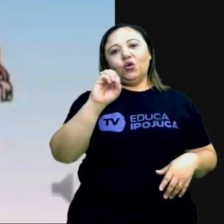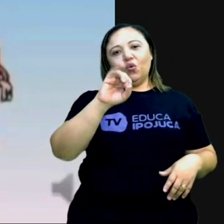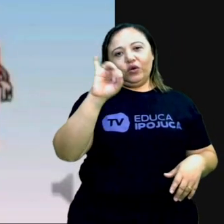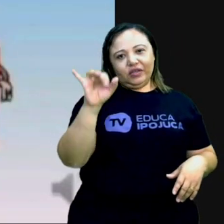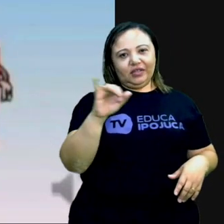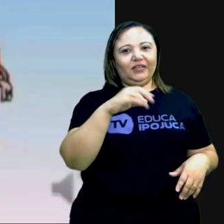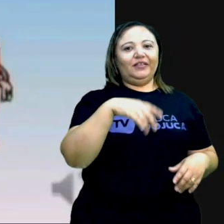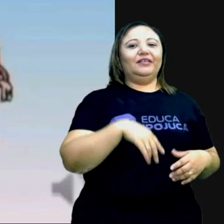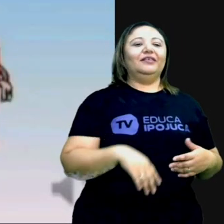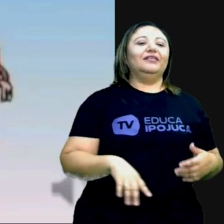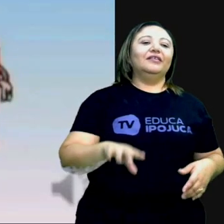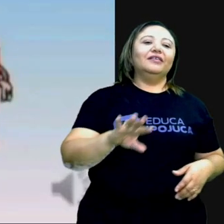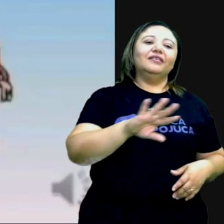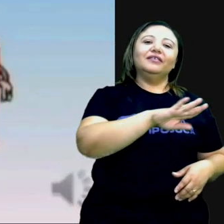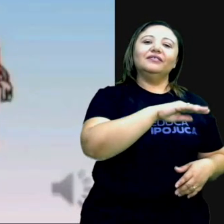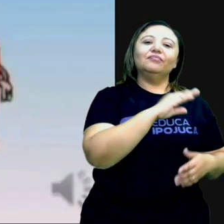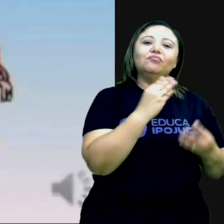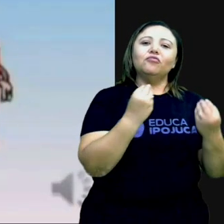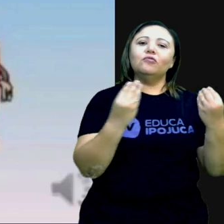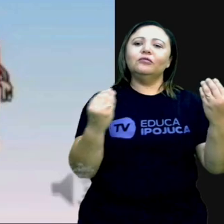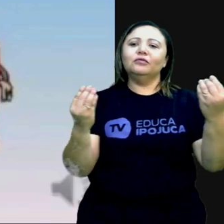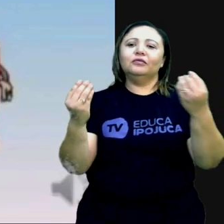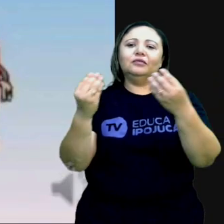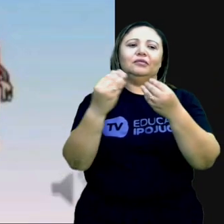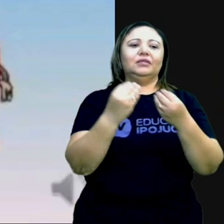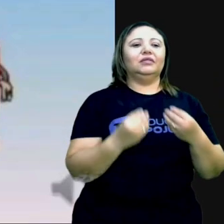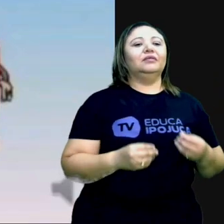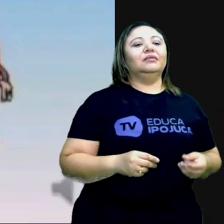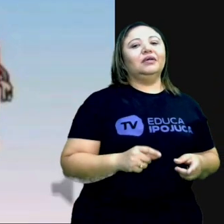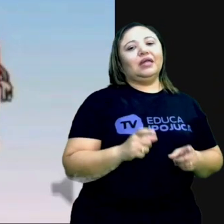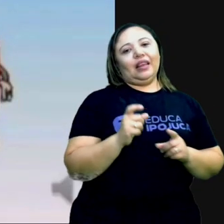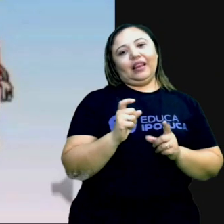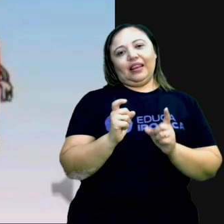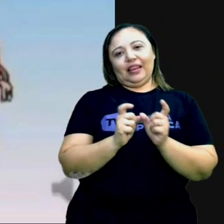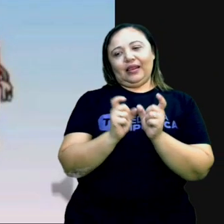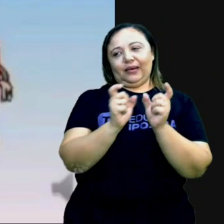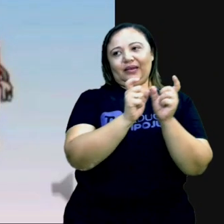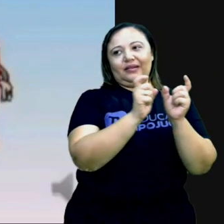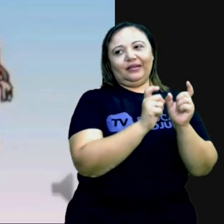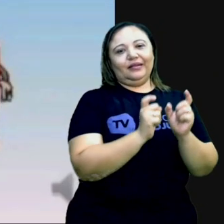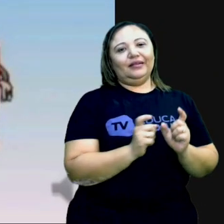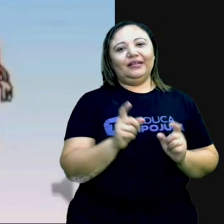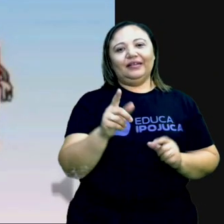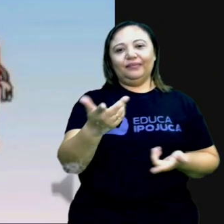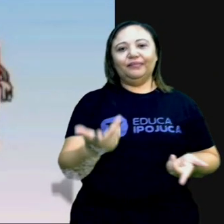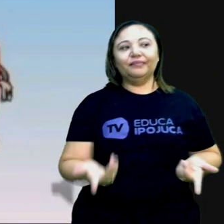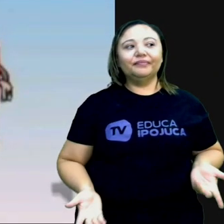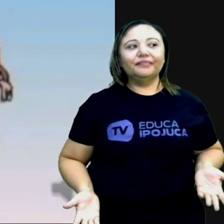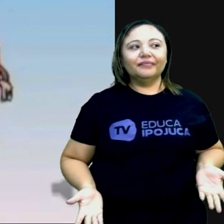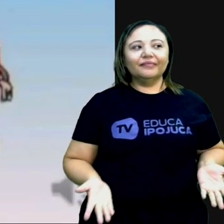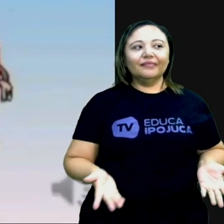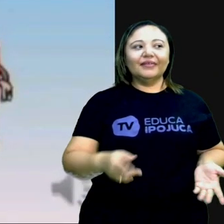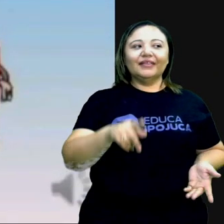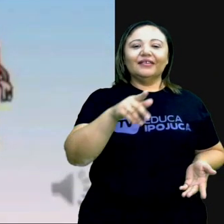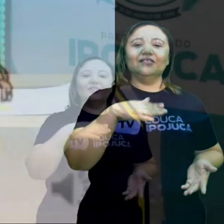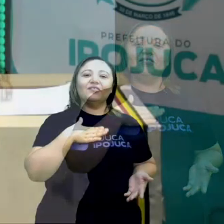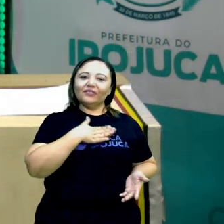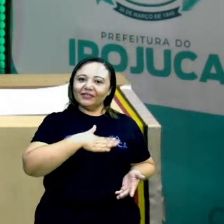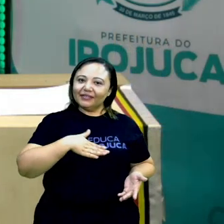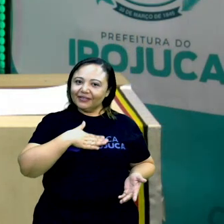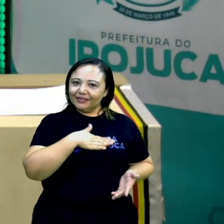oi, ao. E formaram muitas e muitas palavrinhas. E aí, meus amores,